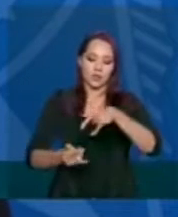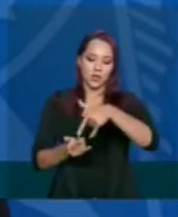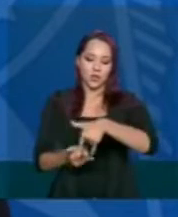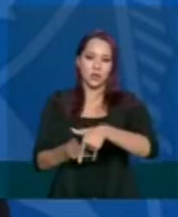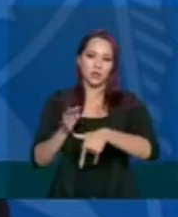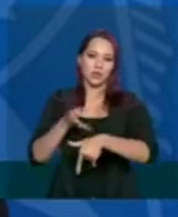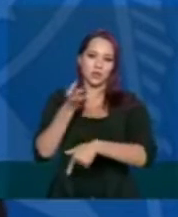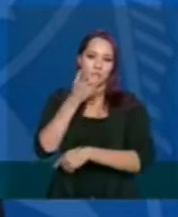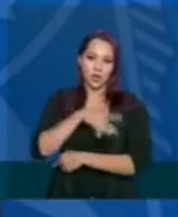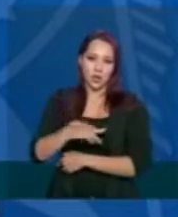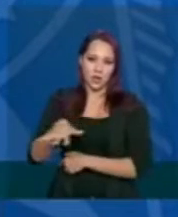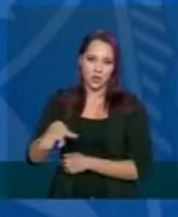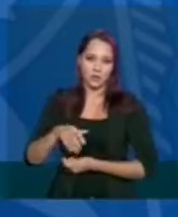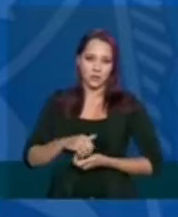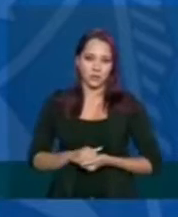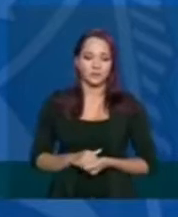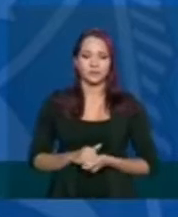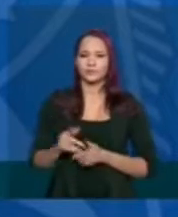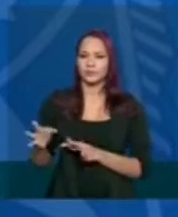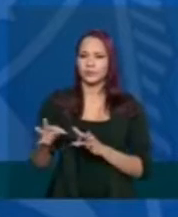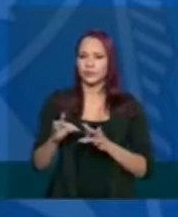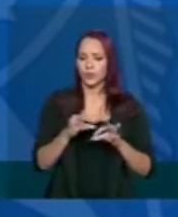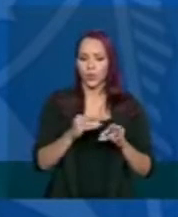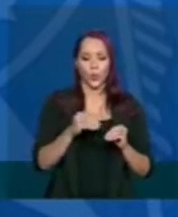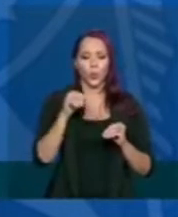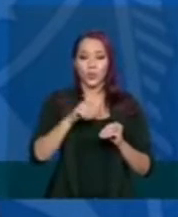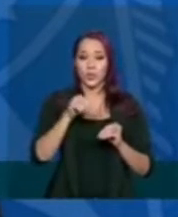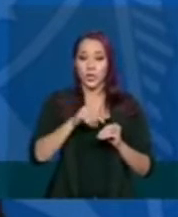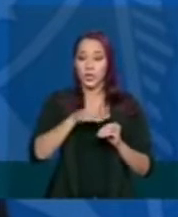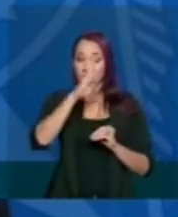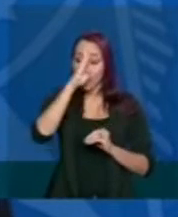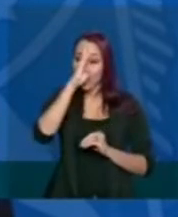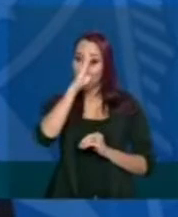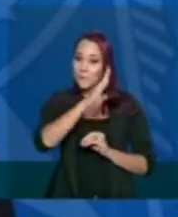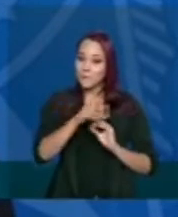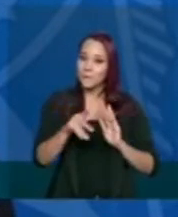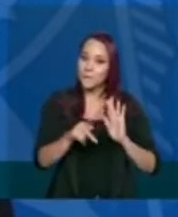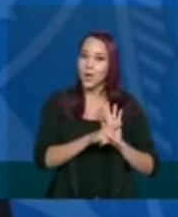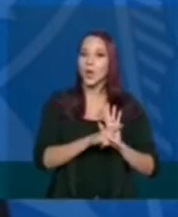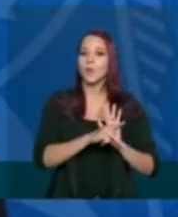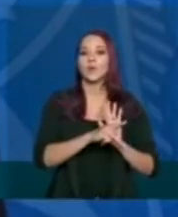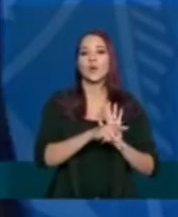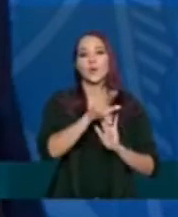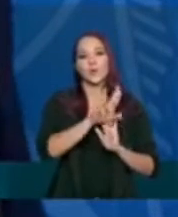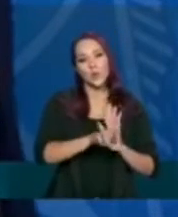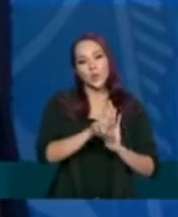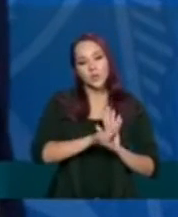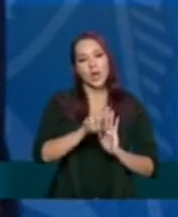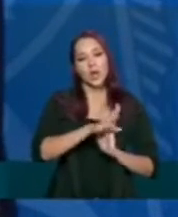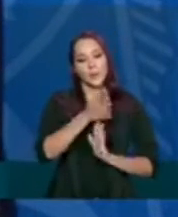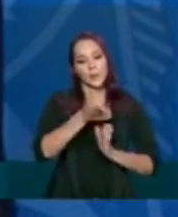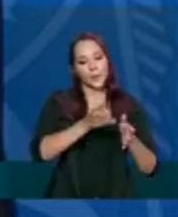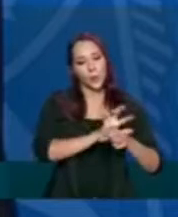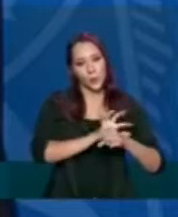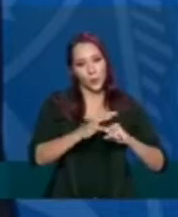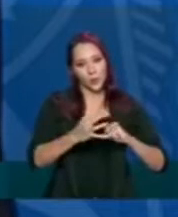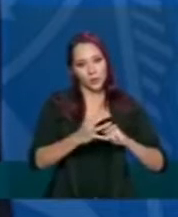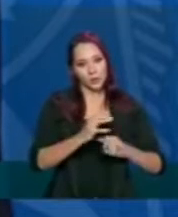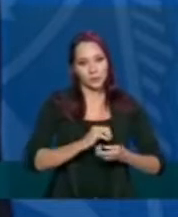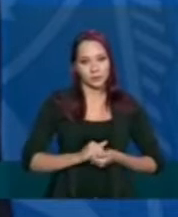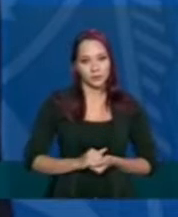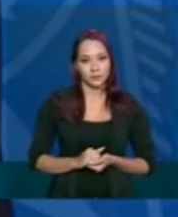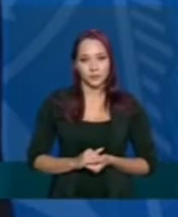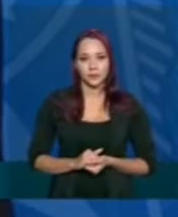pediátrica. Todos voltados exclusivamente para o atendimento do coronavírus.